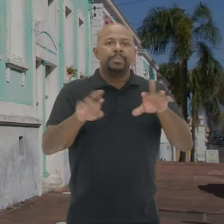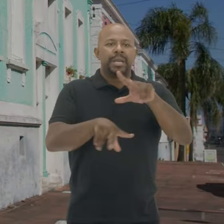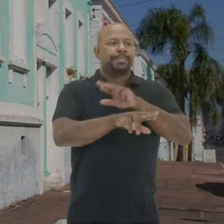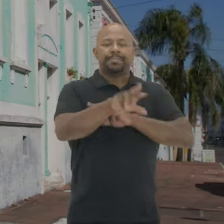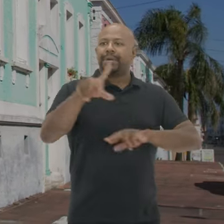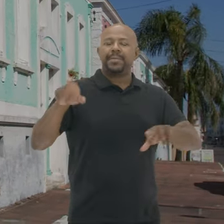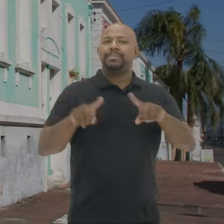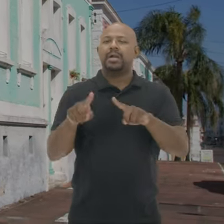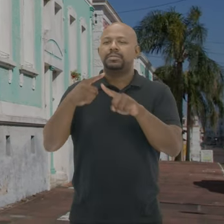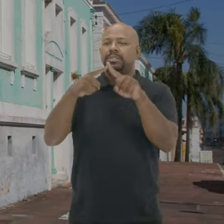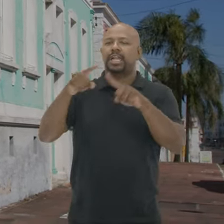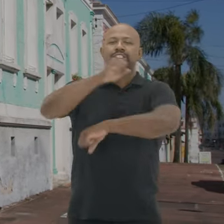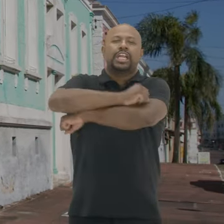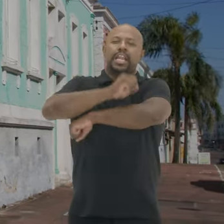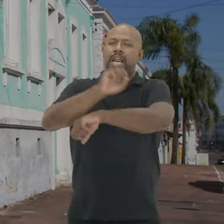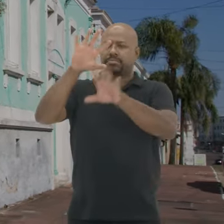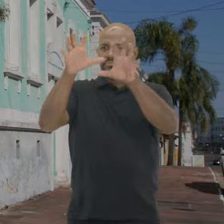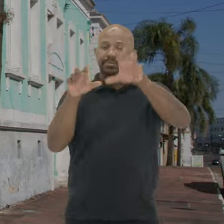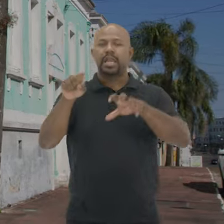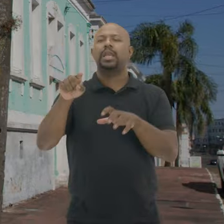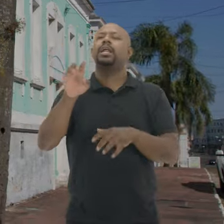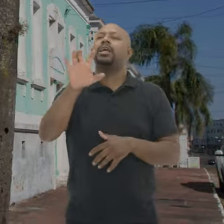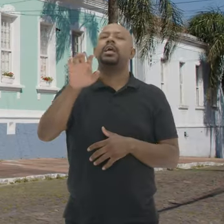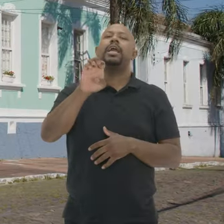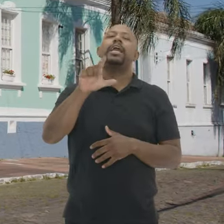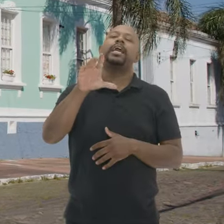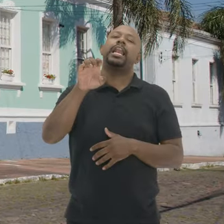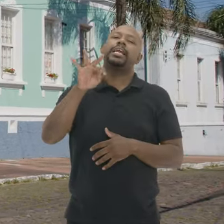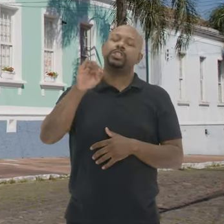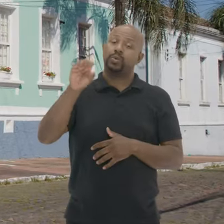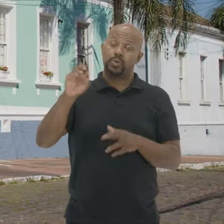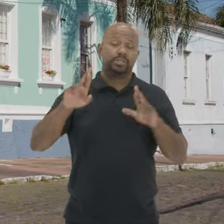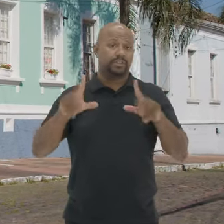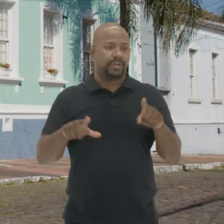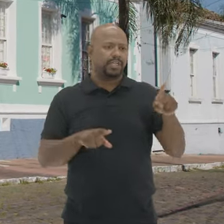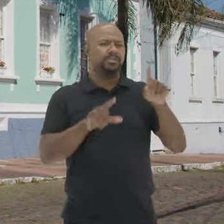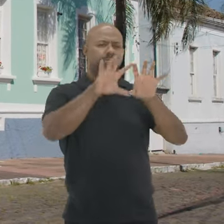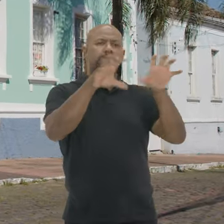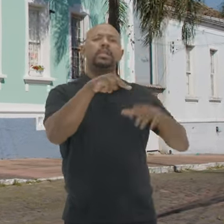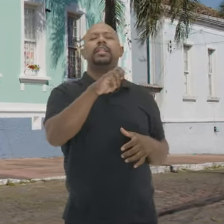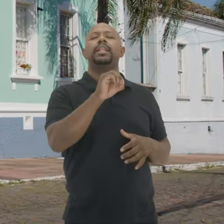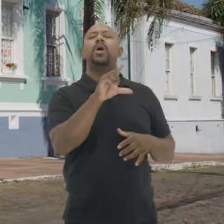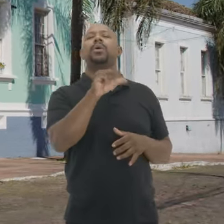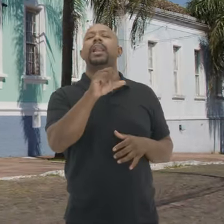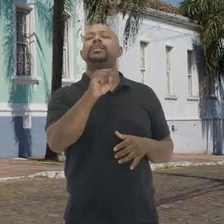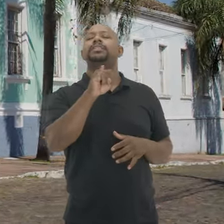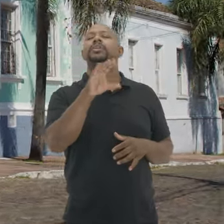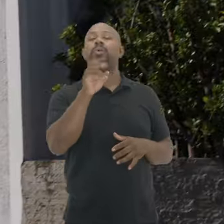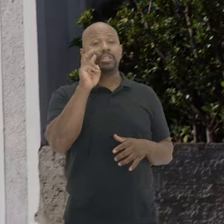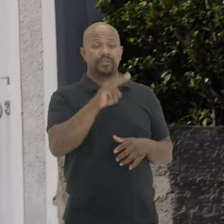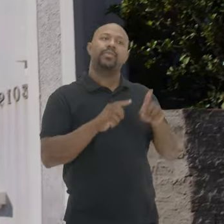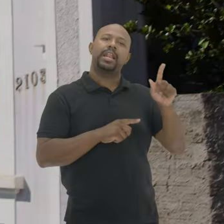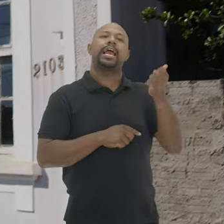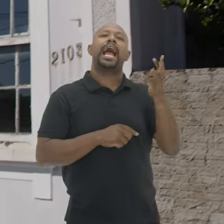cada uma É diferente da outra Os detalhes das janelas Então aqui o estilo Serio eclético Diferente Do estilo neoclássico Que a gente